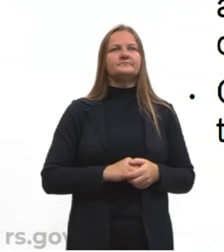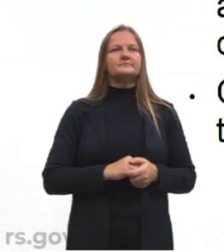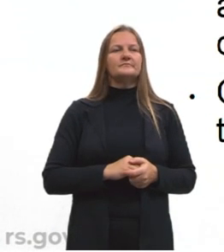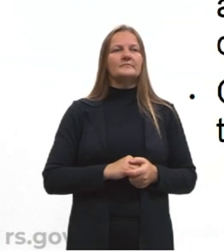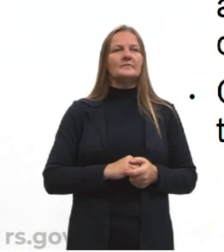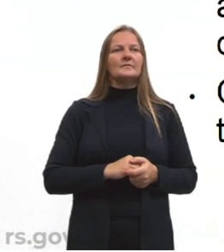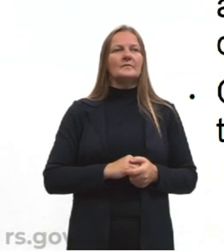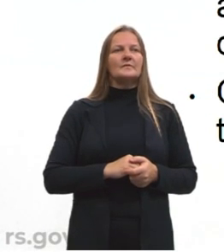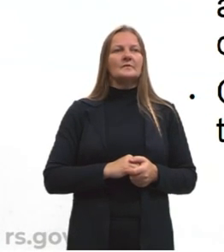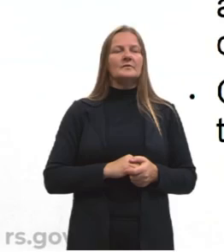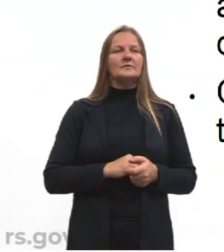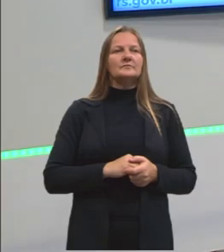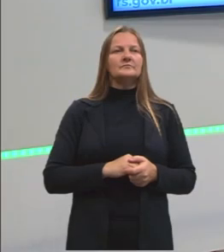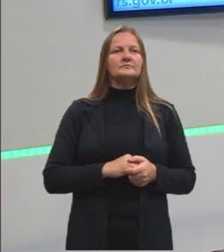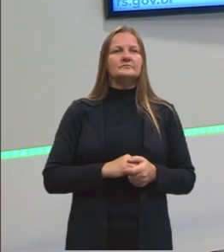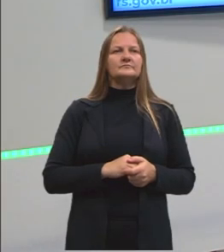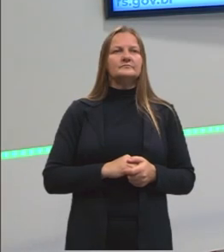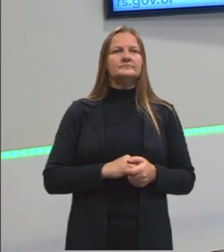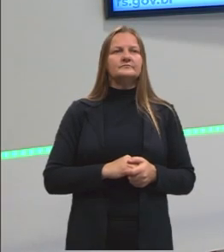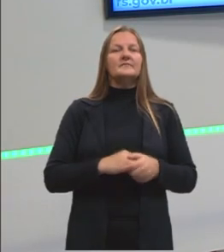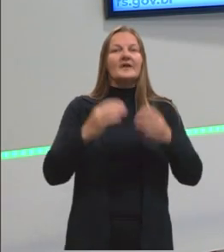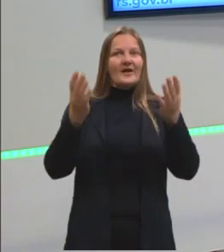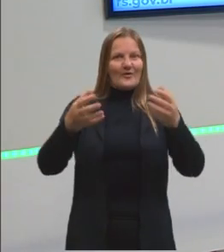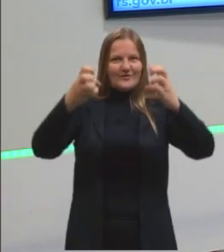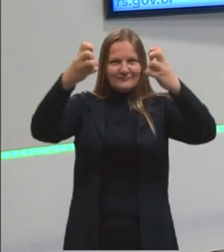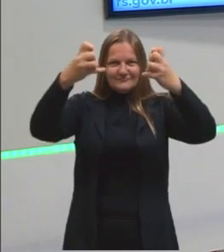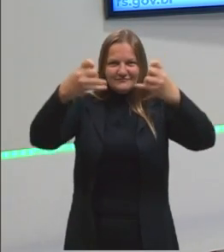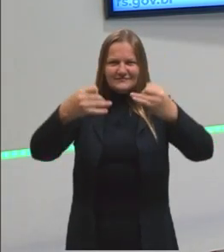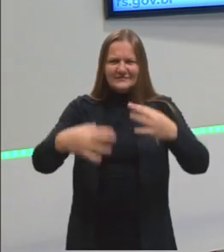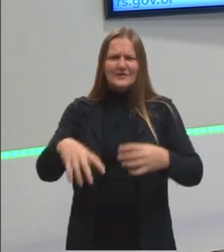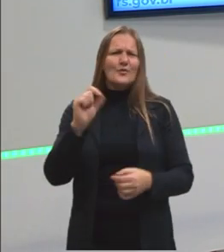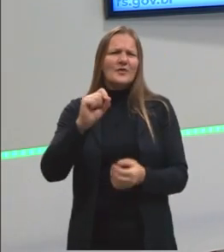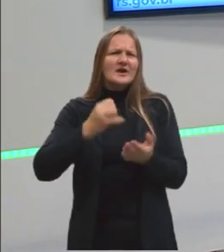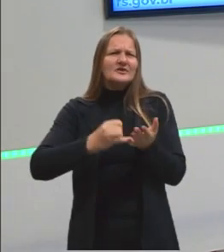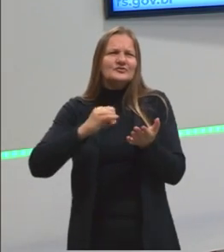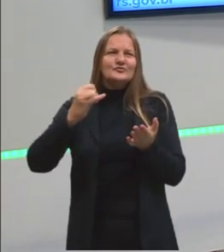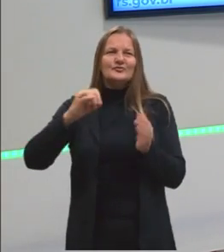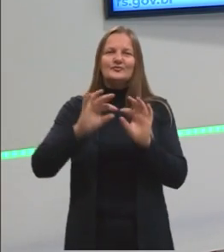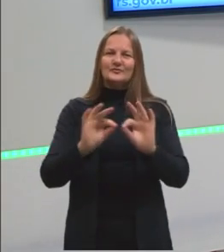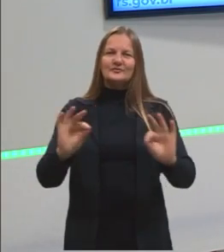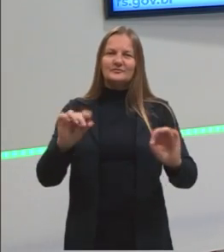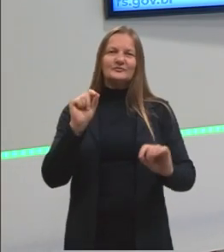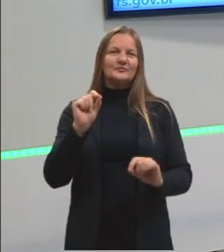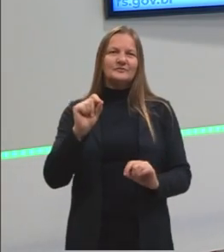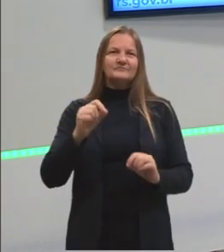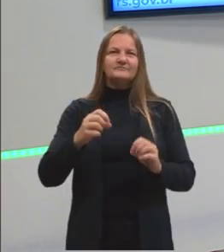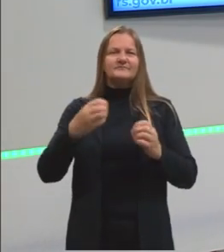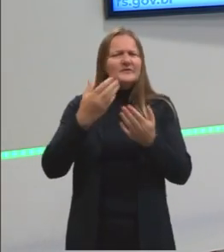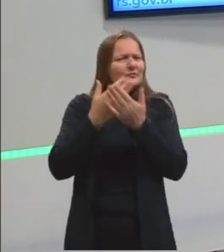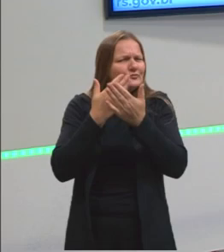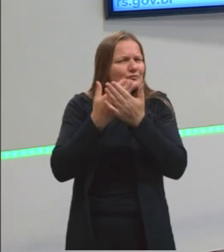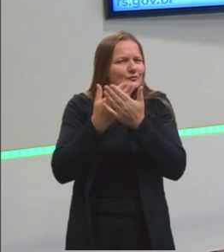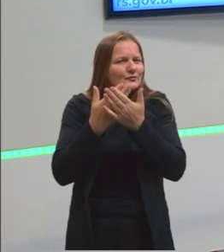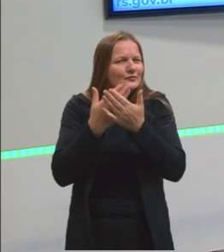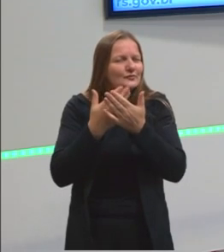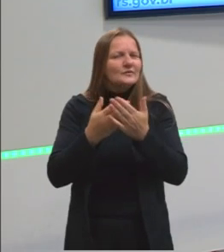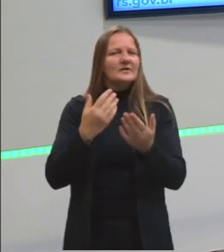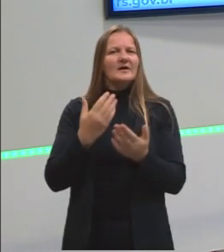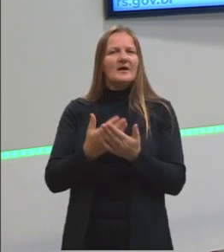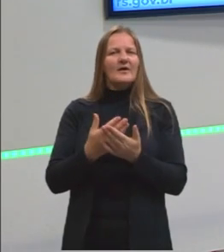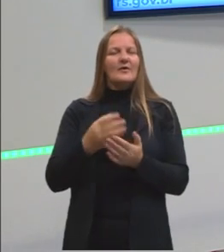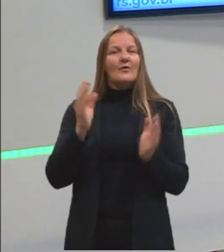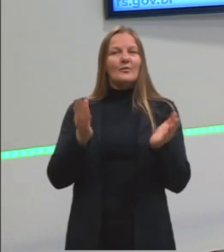Agora, vamos entrar, então, na explicação, de fato, do que é juros simples, tá? Nós vamos estudar na aula de hoje, então,